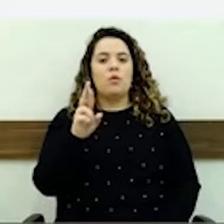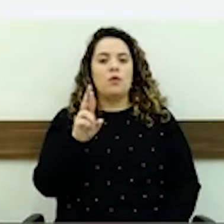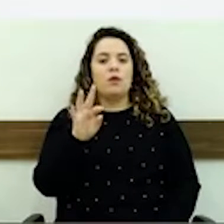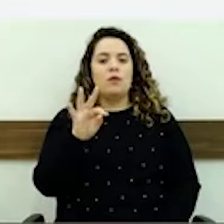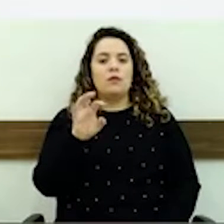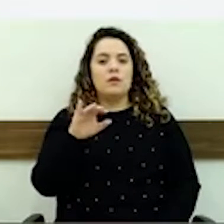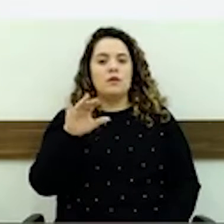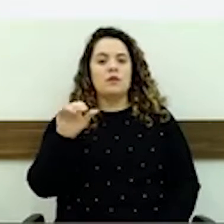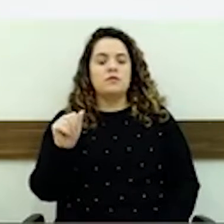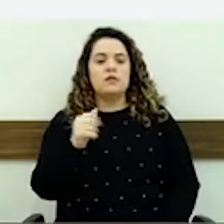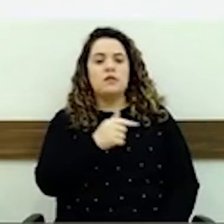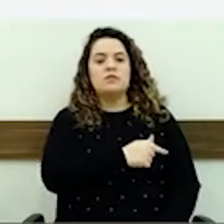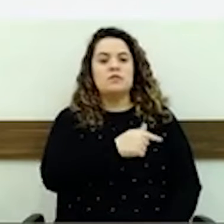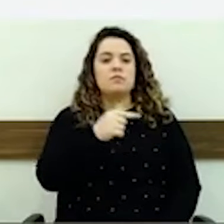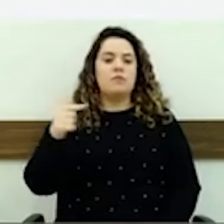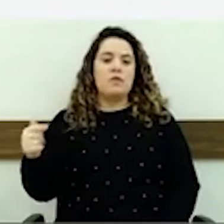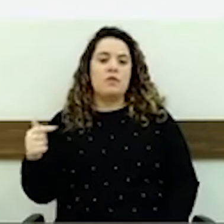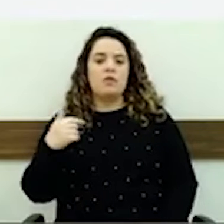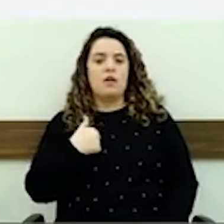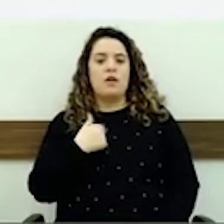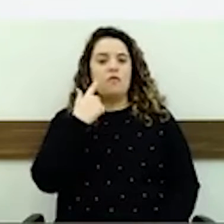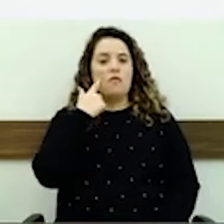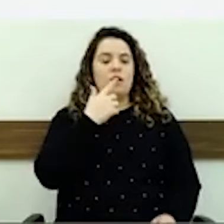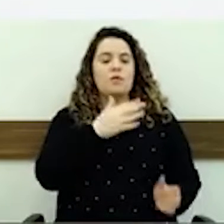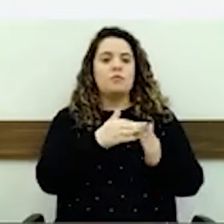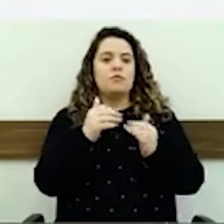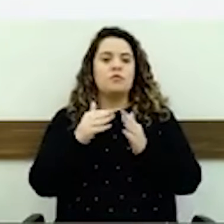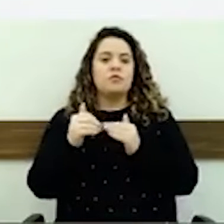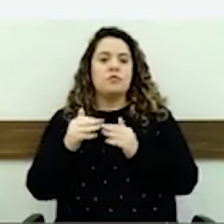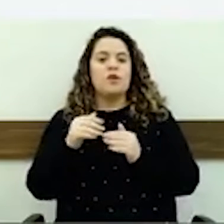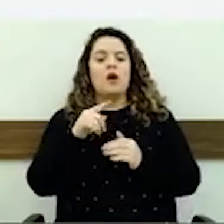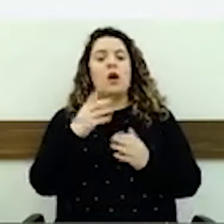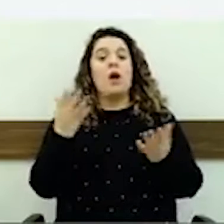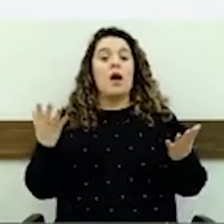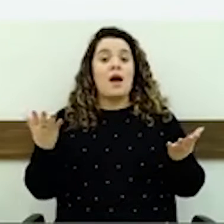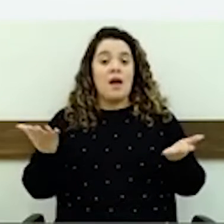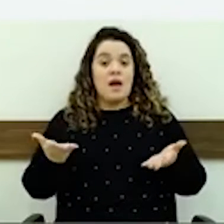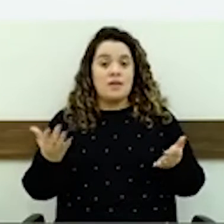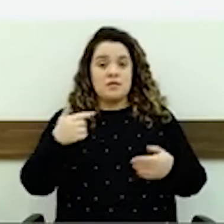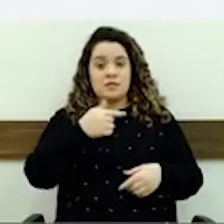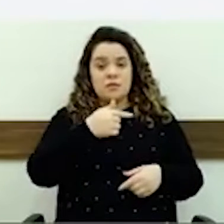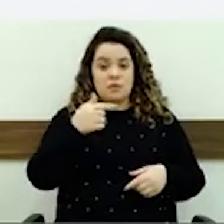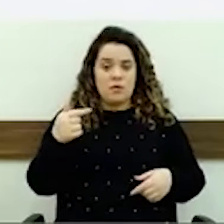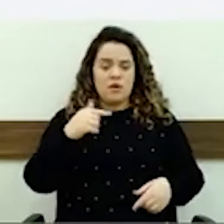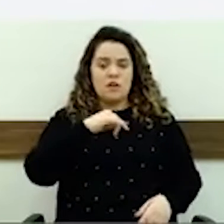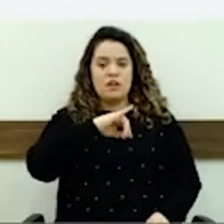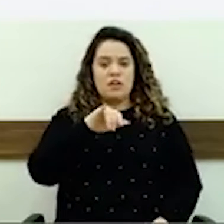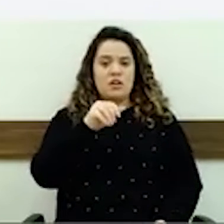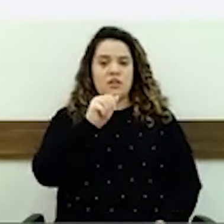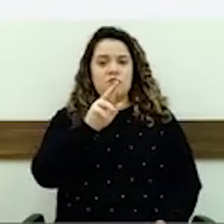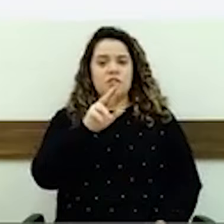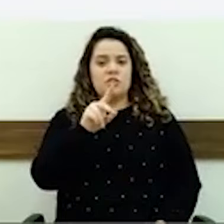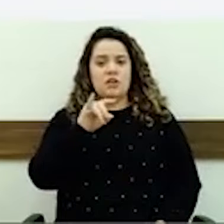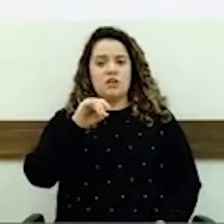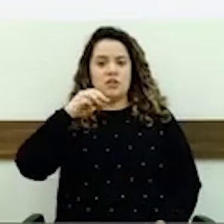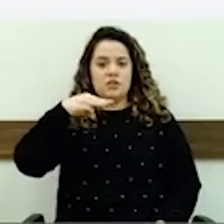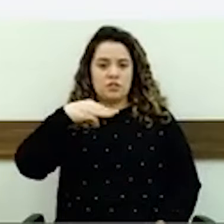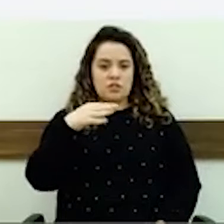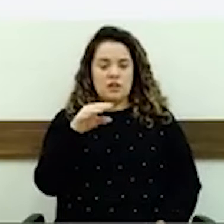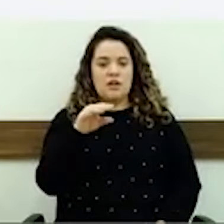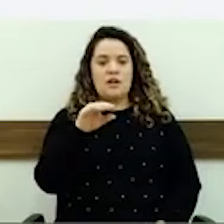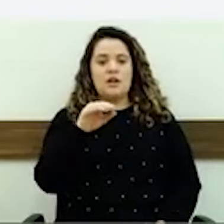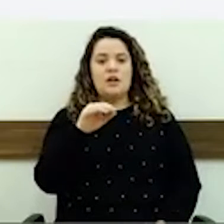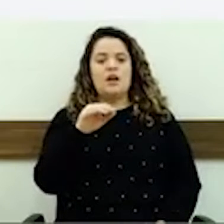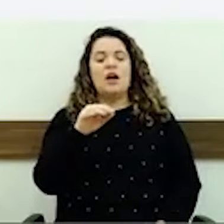vou atrás das demandas feitas no bairro. Essa semana estarei no Jardim Internacional, lá na Casa da Bete, Avenida Francisco Araújo